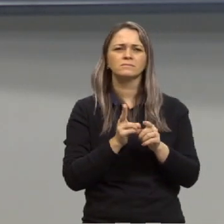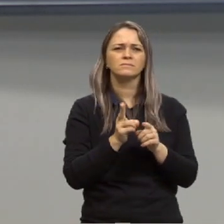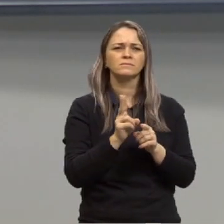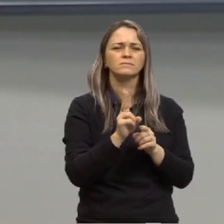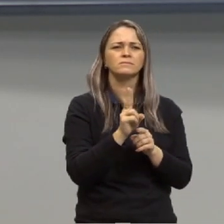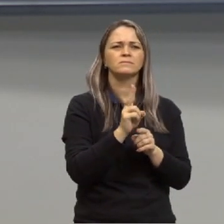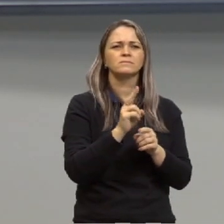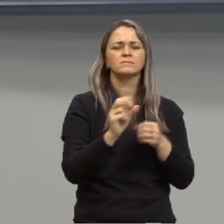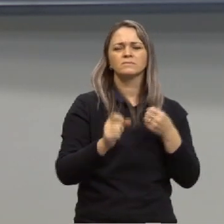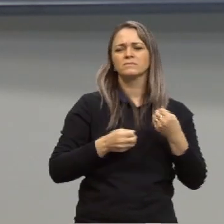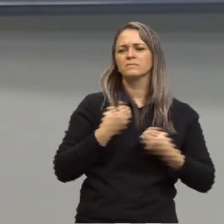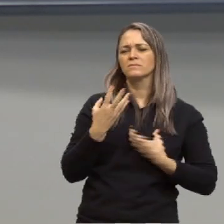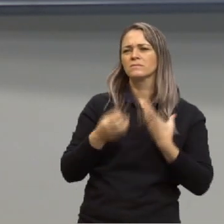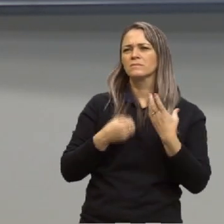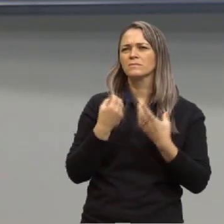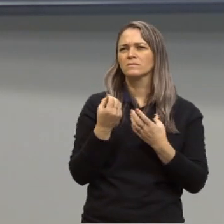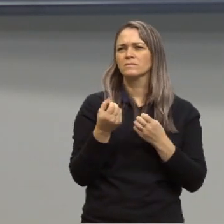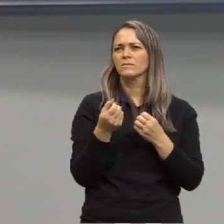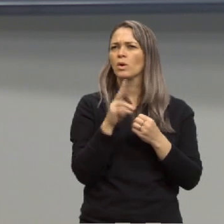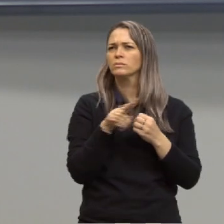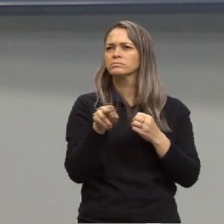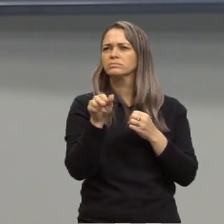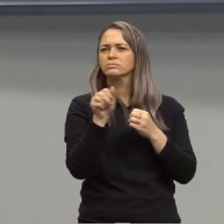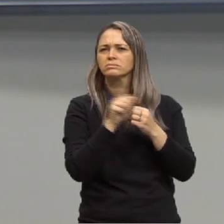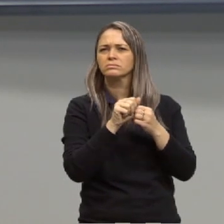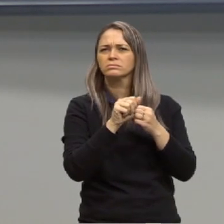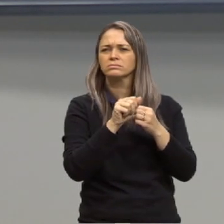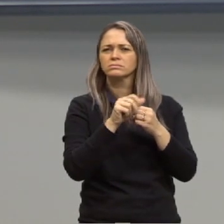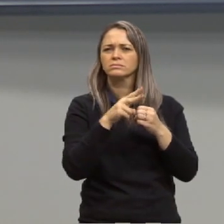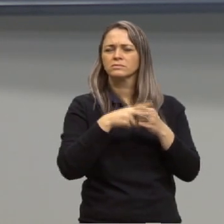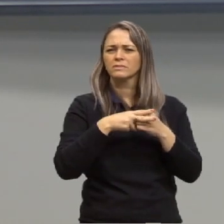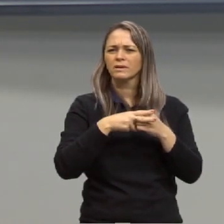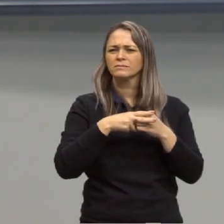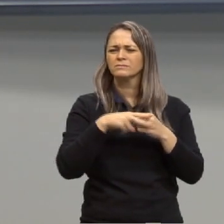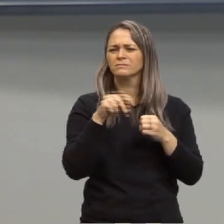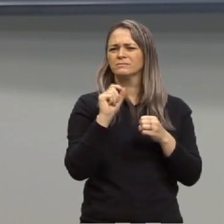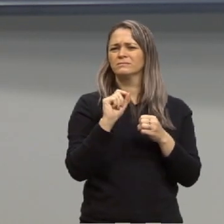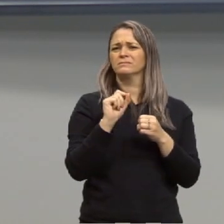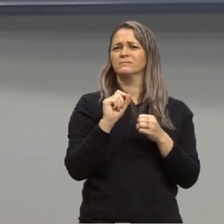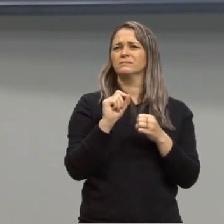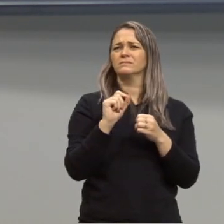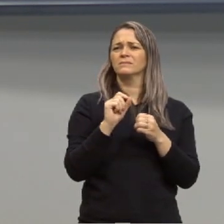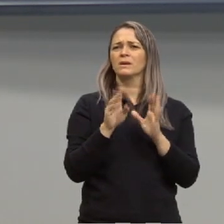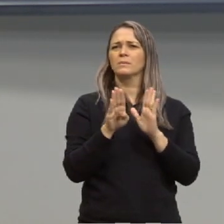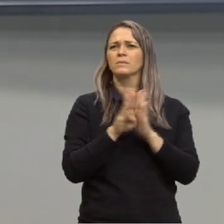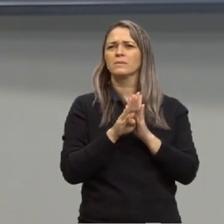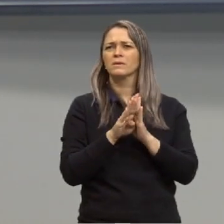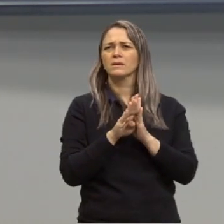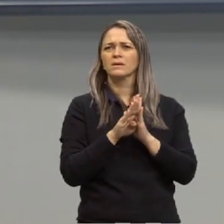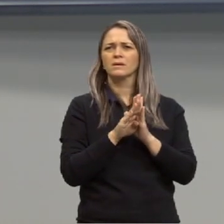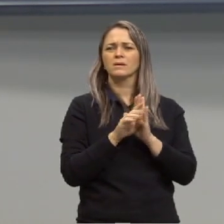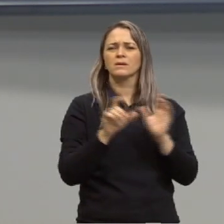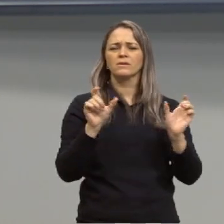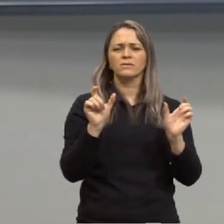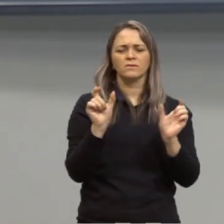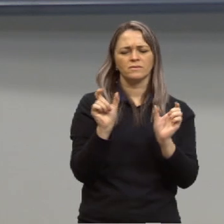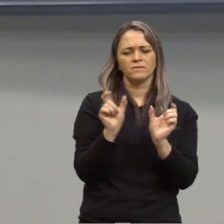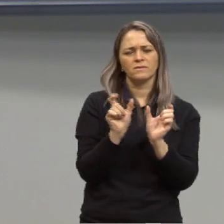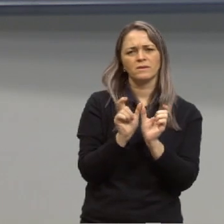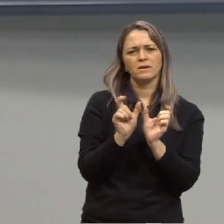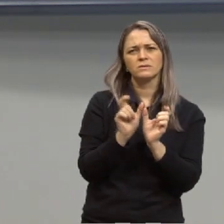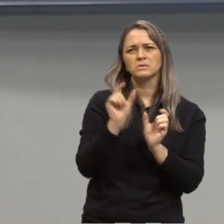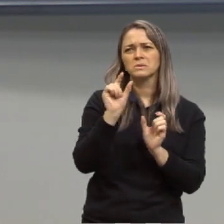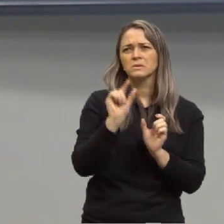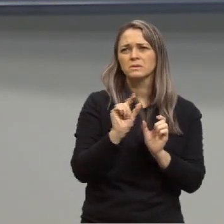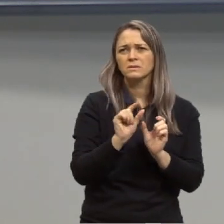expressão de advérbios será? Na letra B apresenta frases curtas